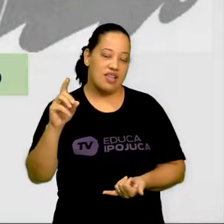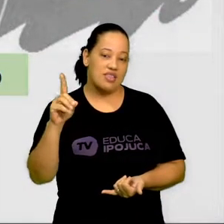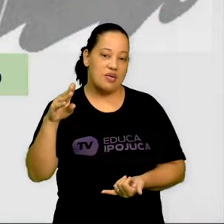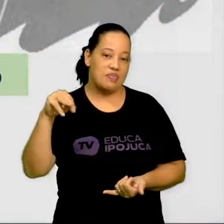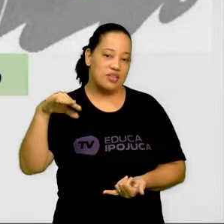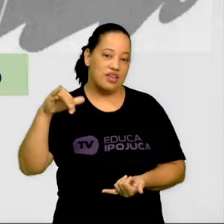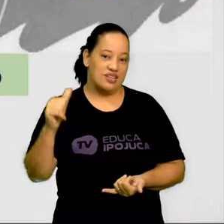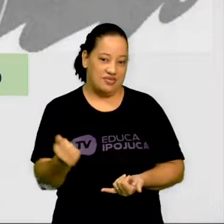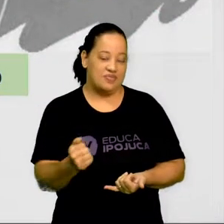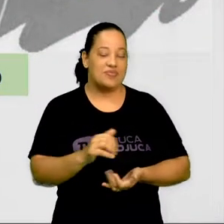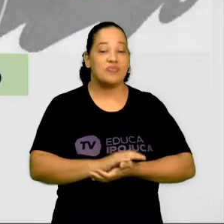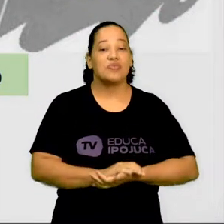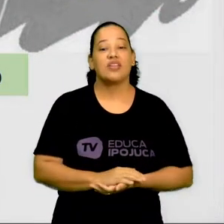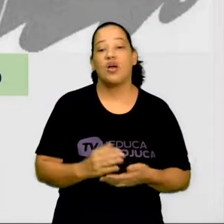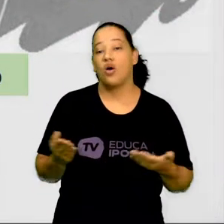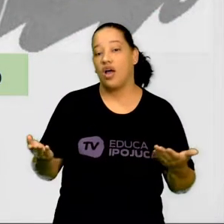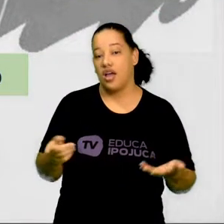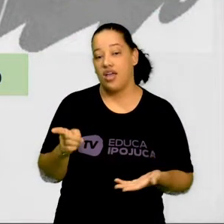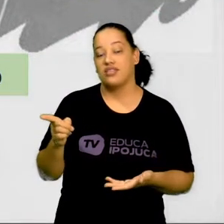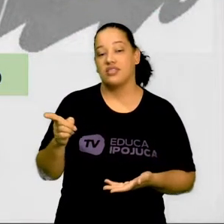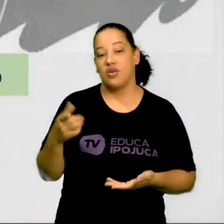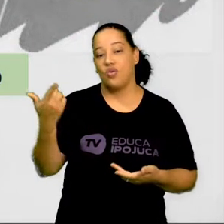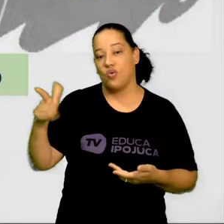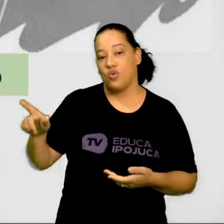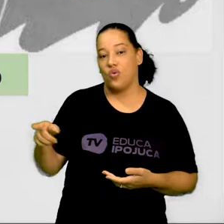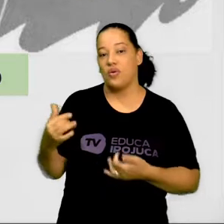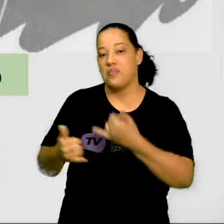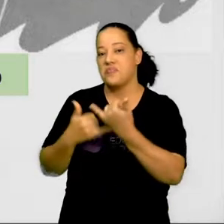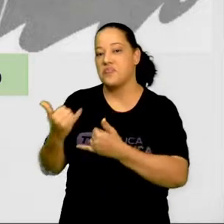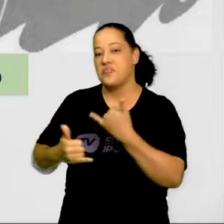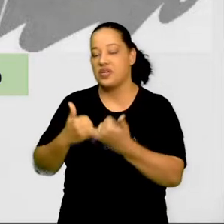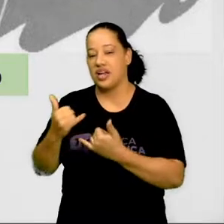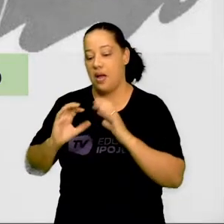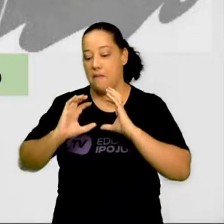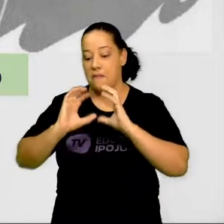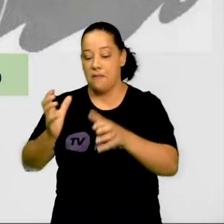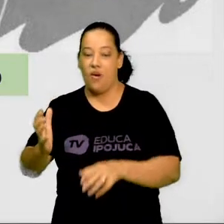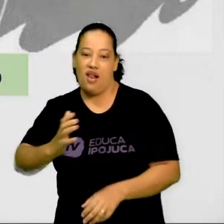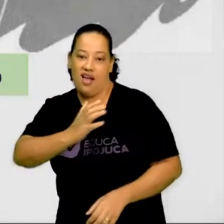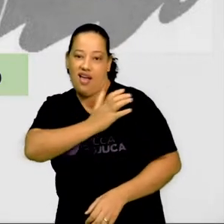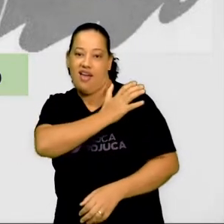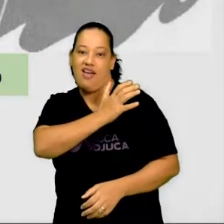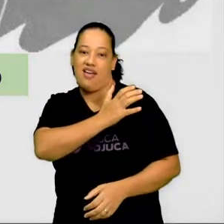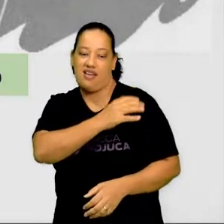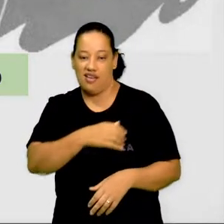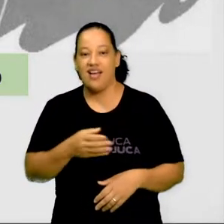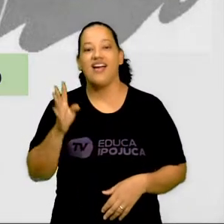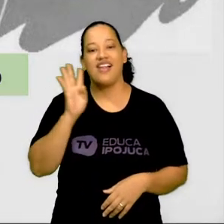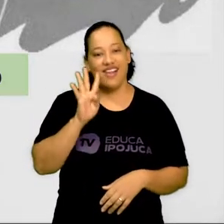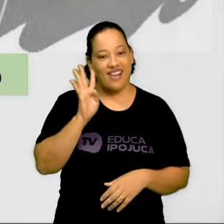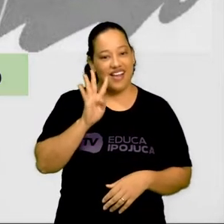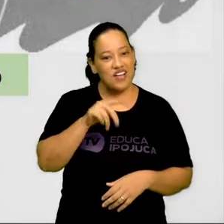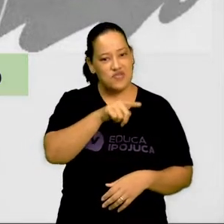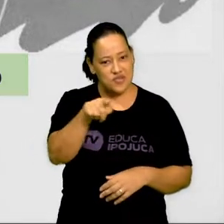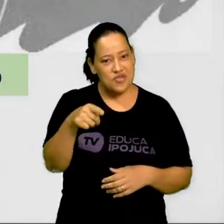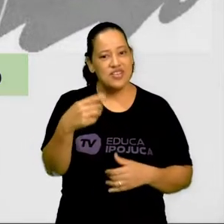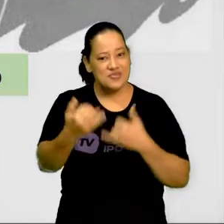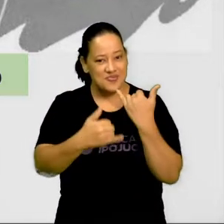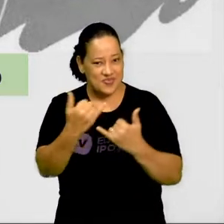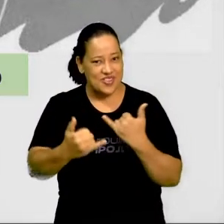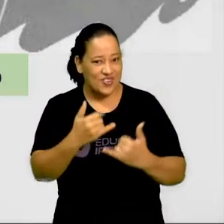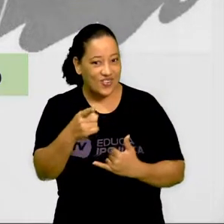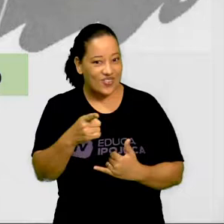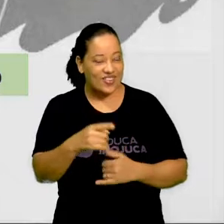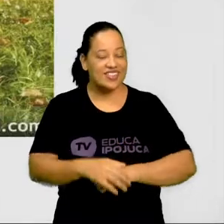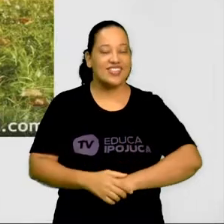E aqui essa brincadeira, este jogo aqui de queimado. Nossa, é muito legal. Quem já brincou de queimado?